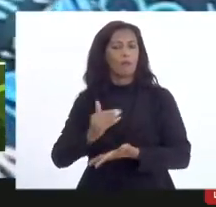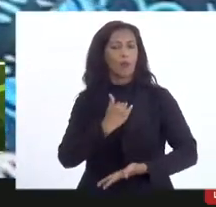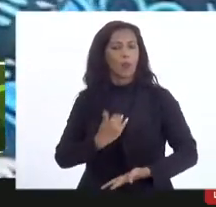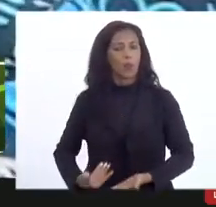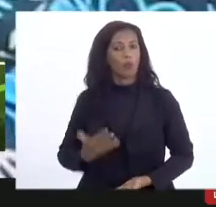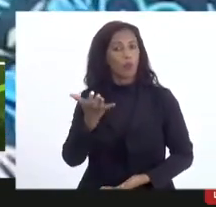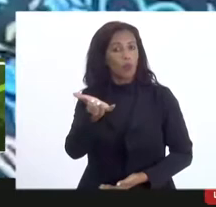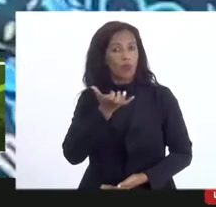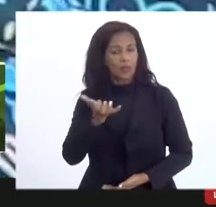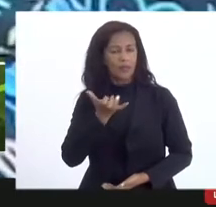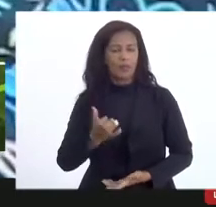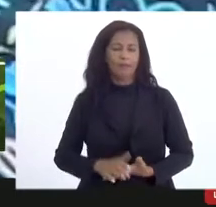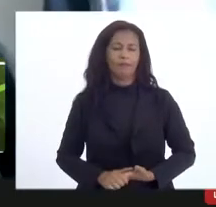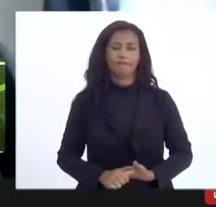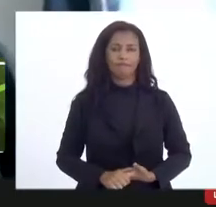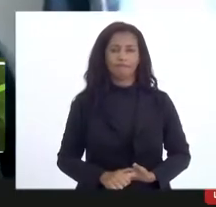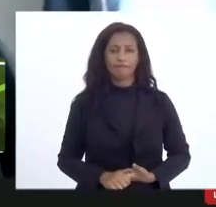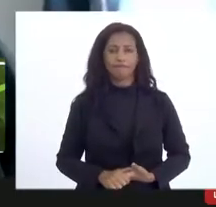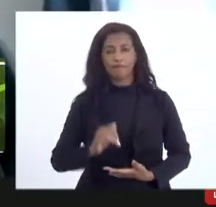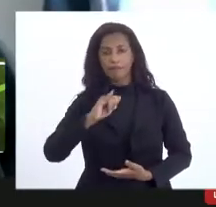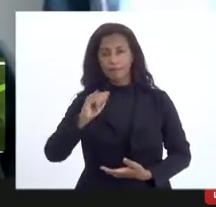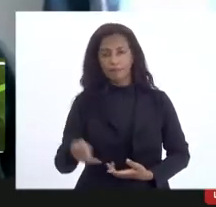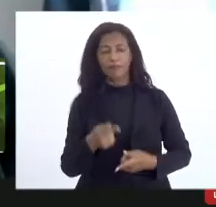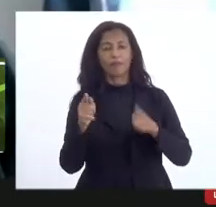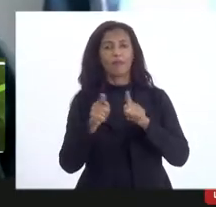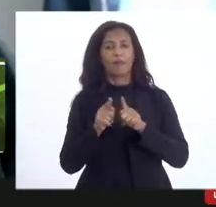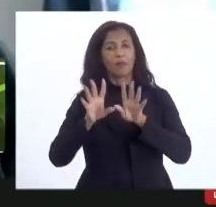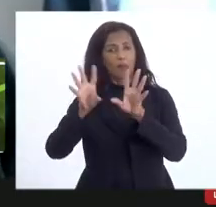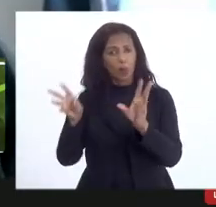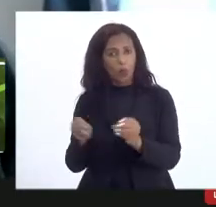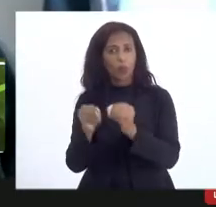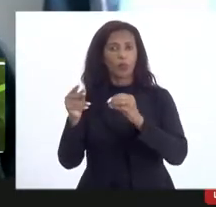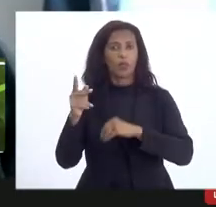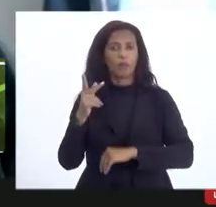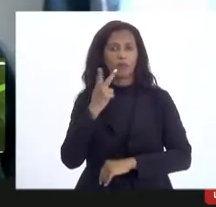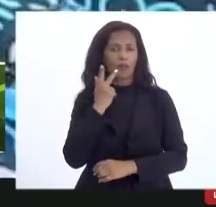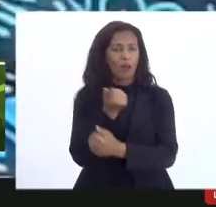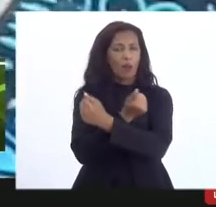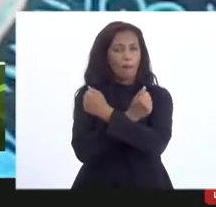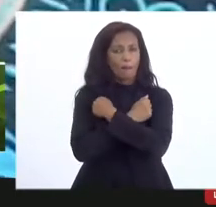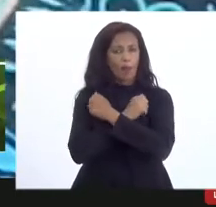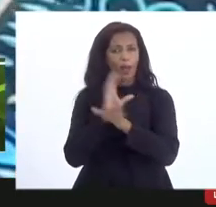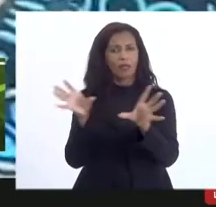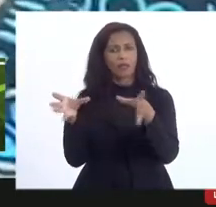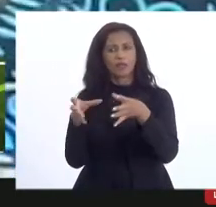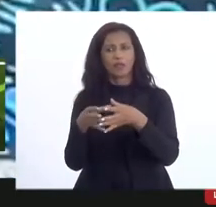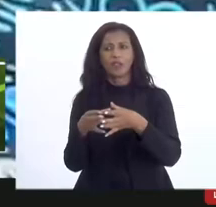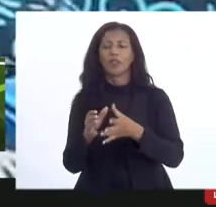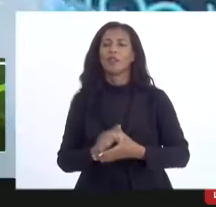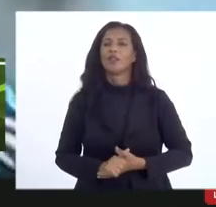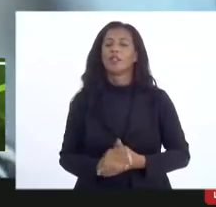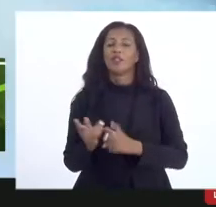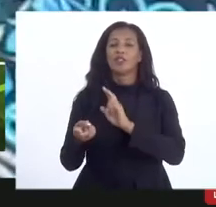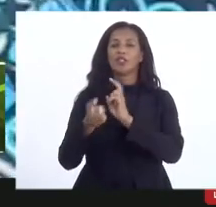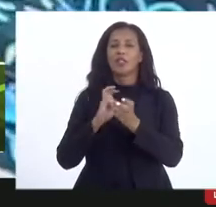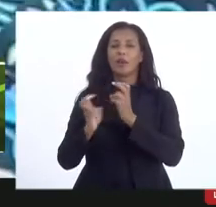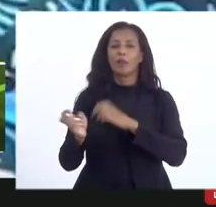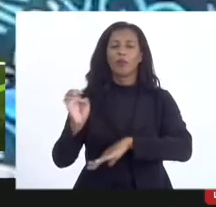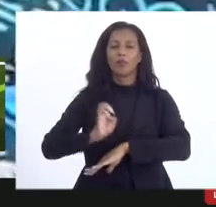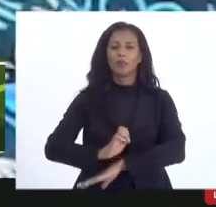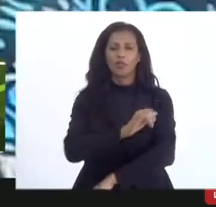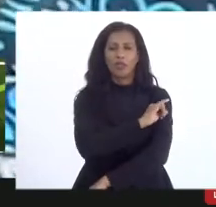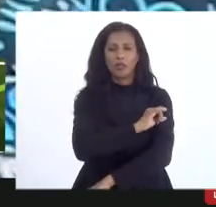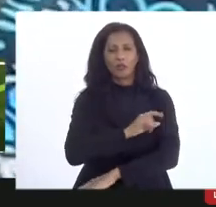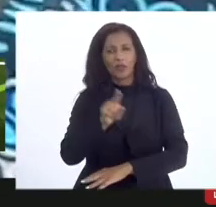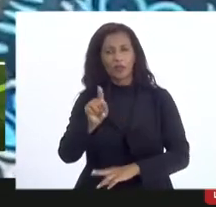e que a gente merece aproveitando aqui para concluir minha fala mandar um grande abraço para a galera do Fórum de Capoeira do Estado do Rio de Janeiro que está aí no